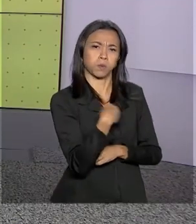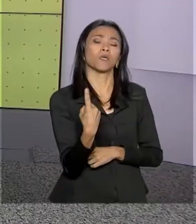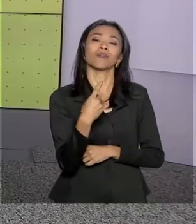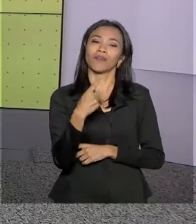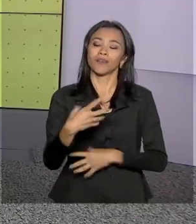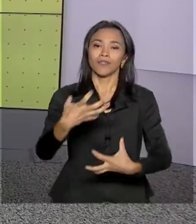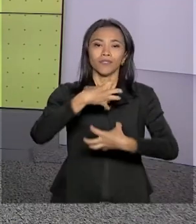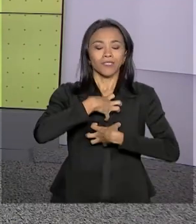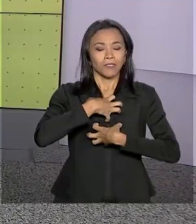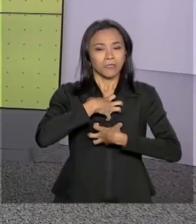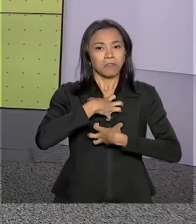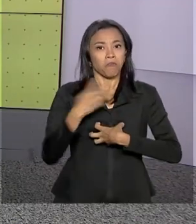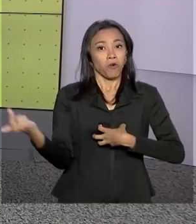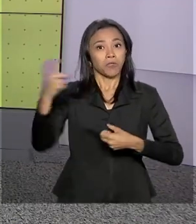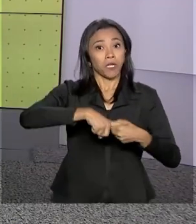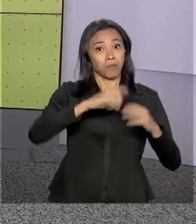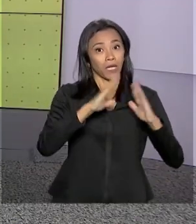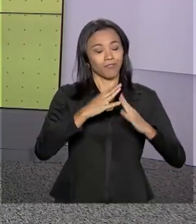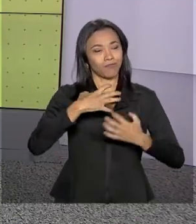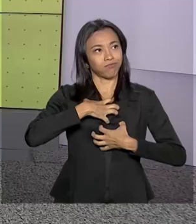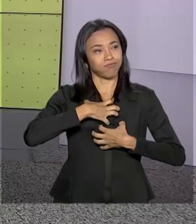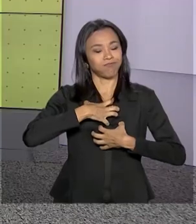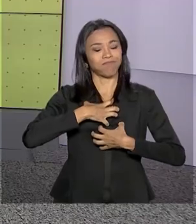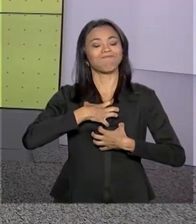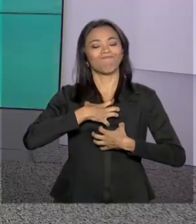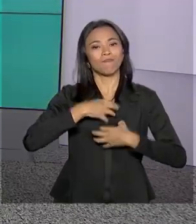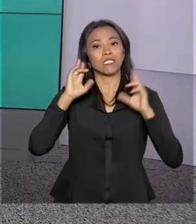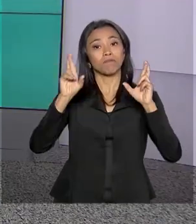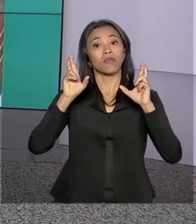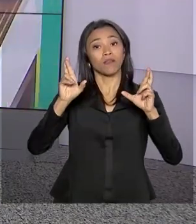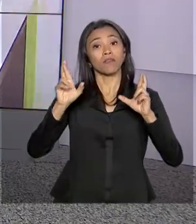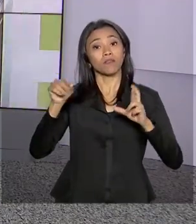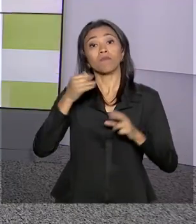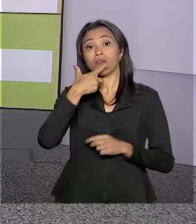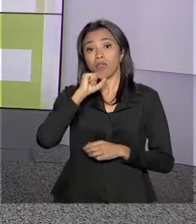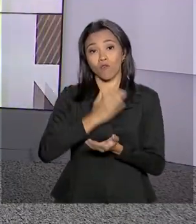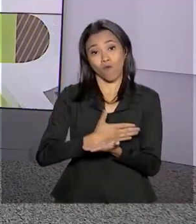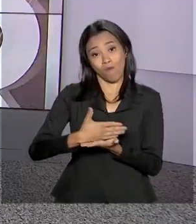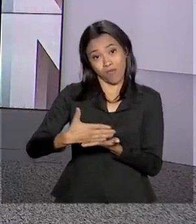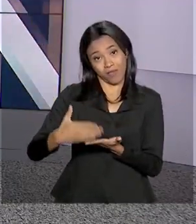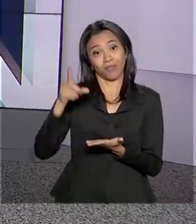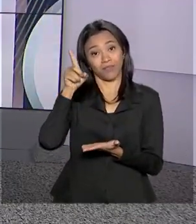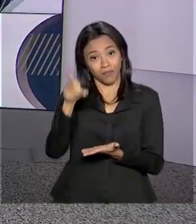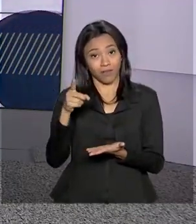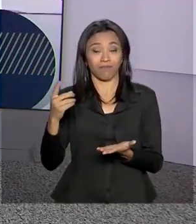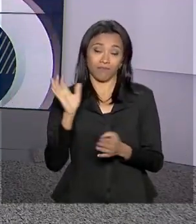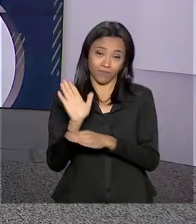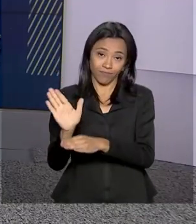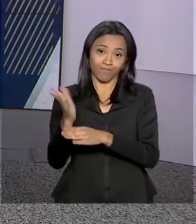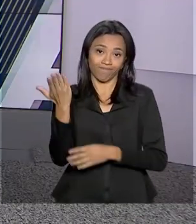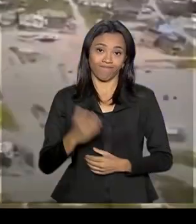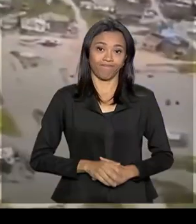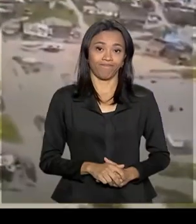dever cumprido de quem volta para casa. E de esperança para quem inicia este novo capítulo de ajuda.